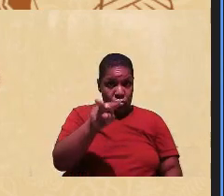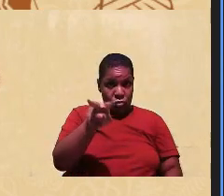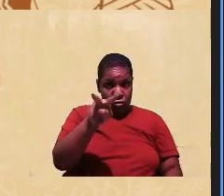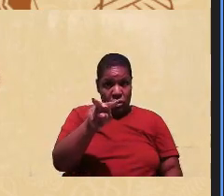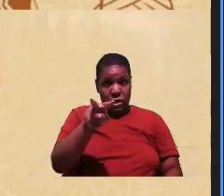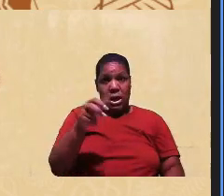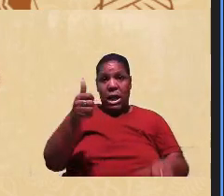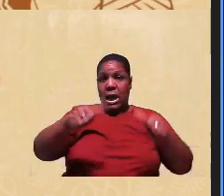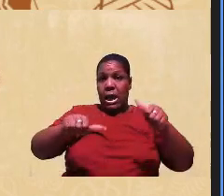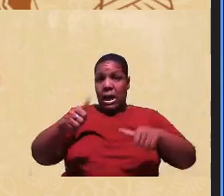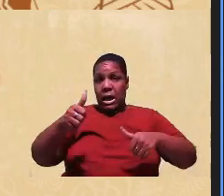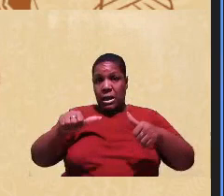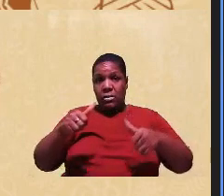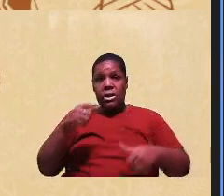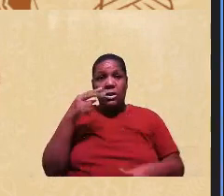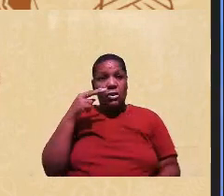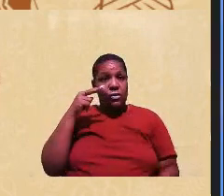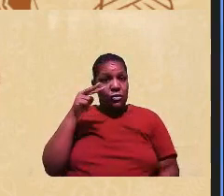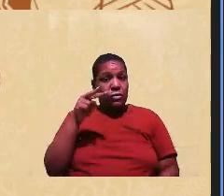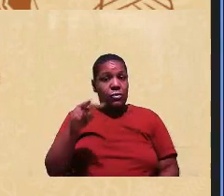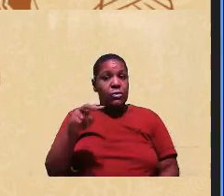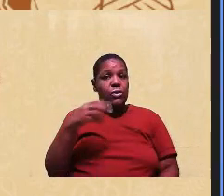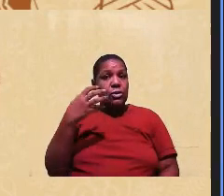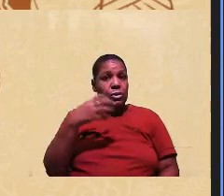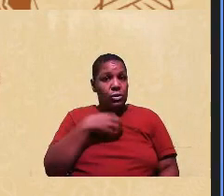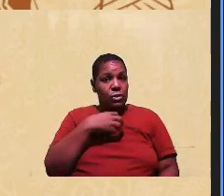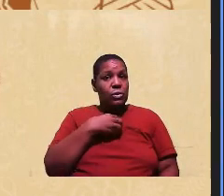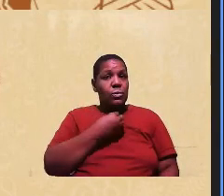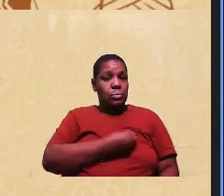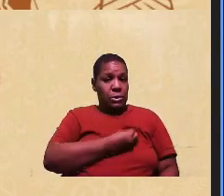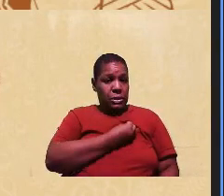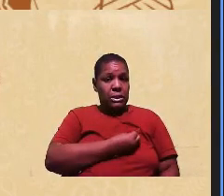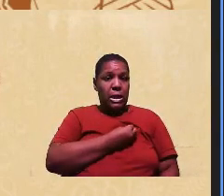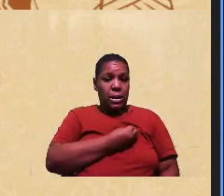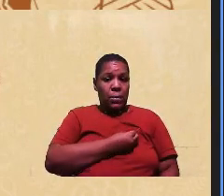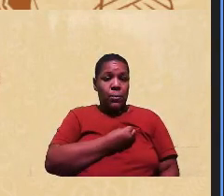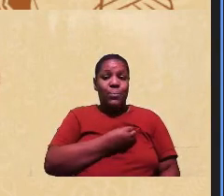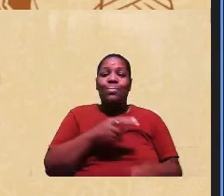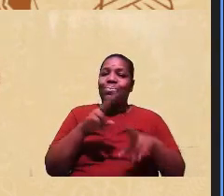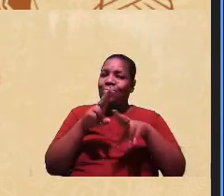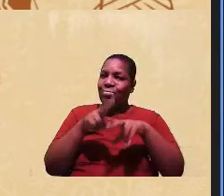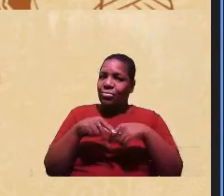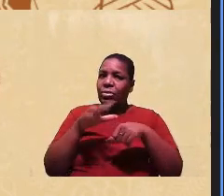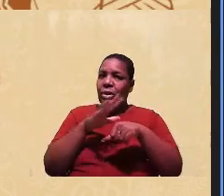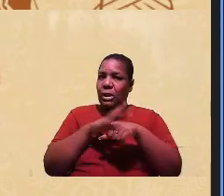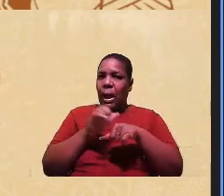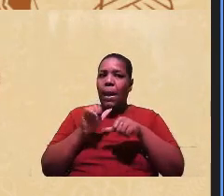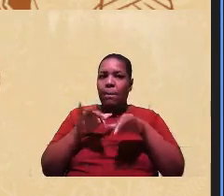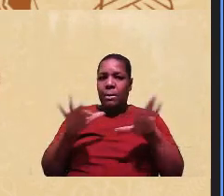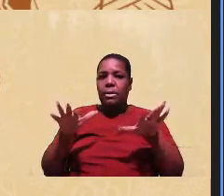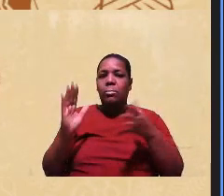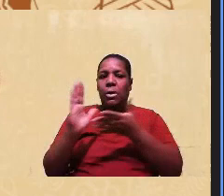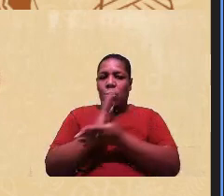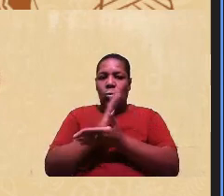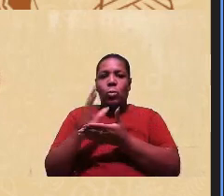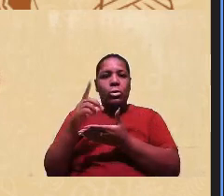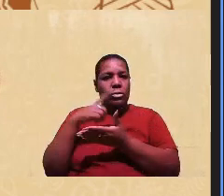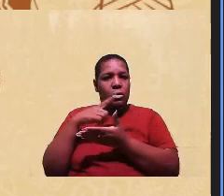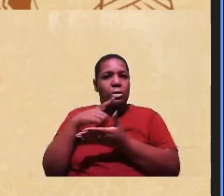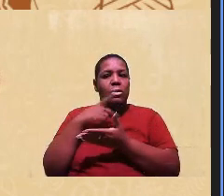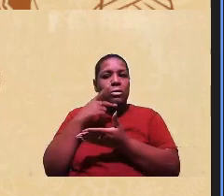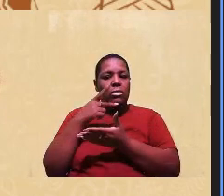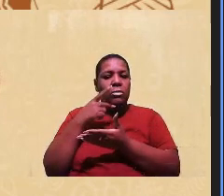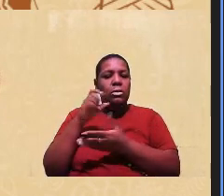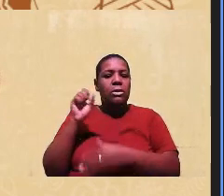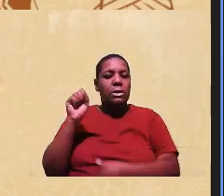avalia o candidato de forma telepresencial, e isso por conta da pandemia. Mas algumas instituições têm optado por esse método